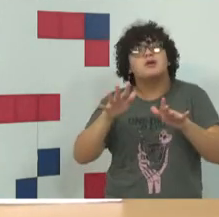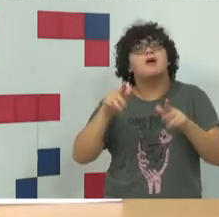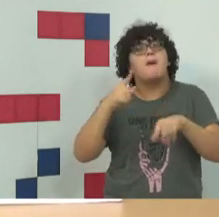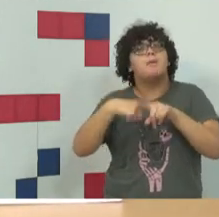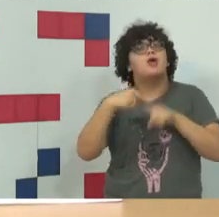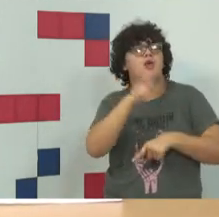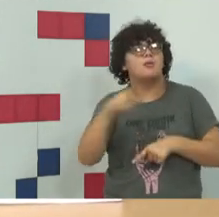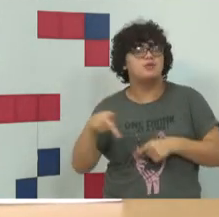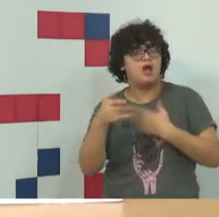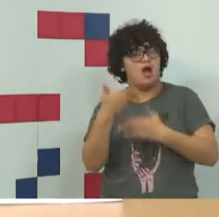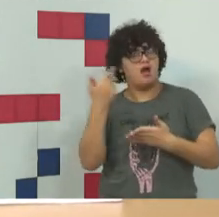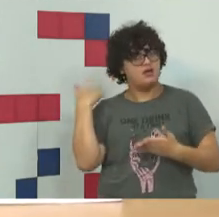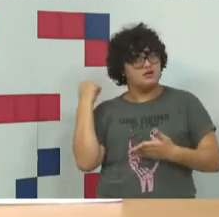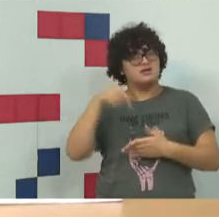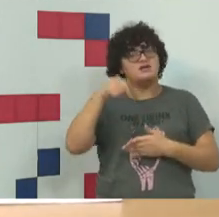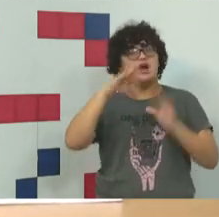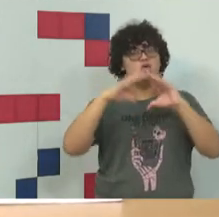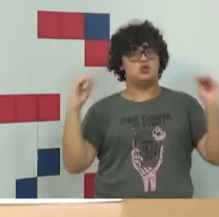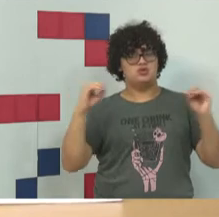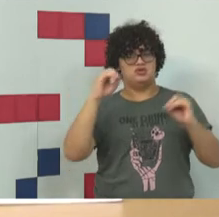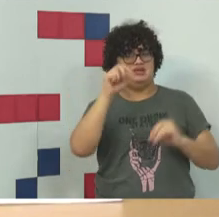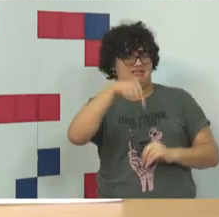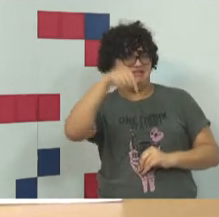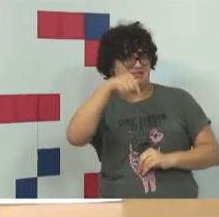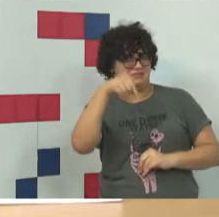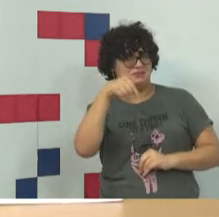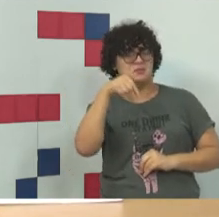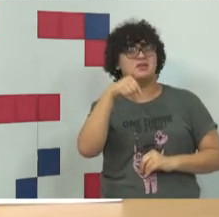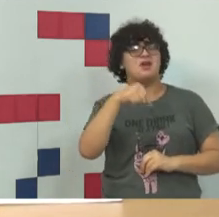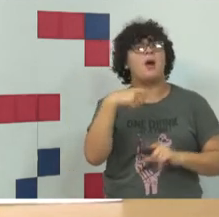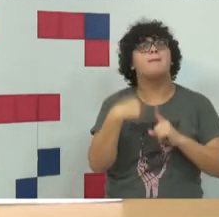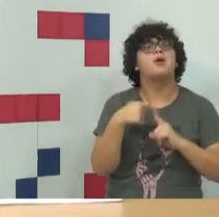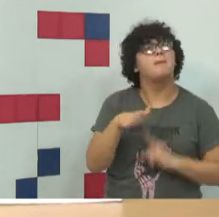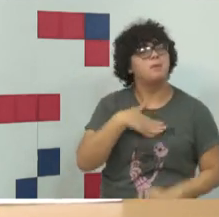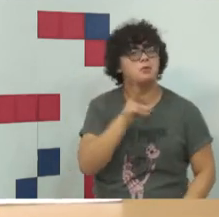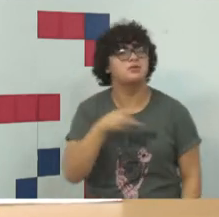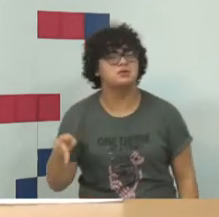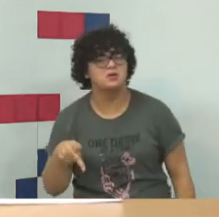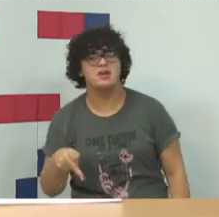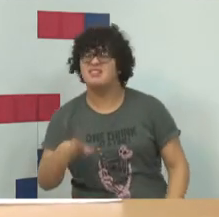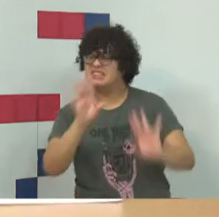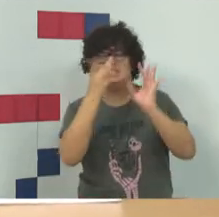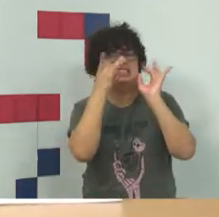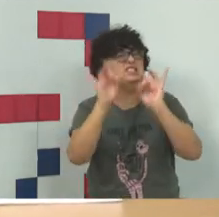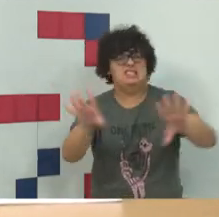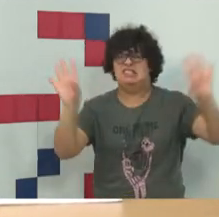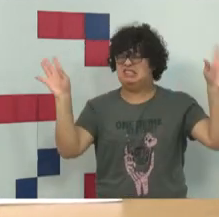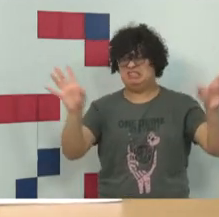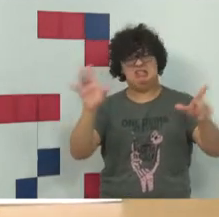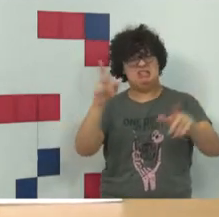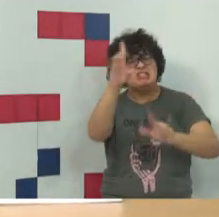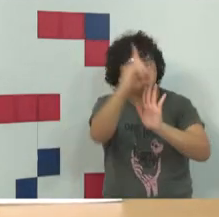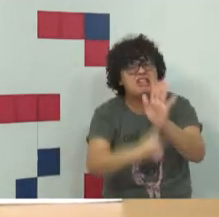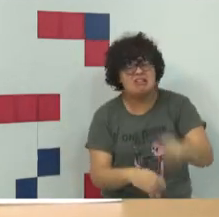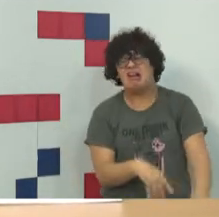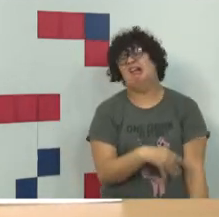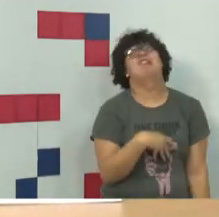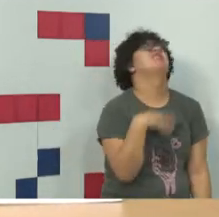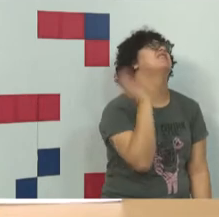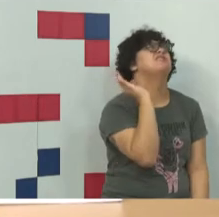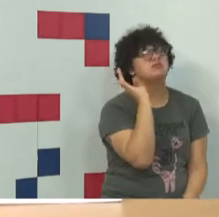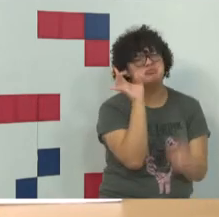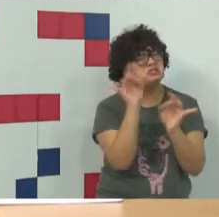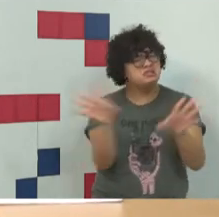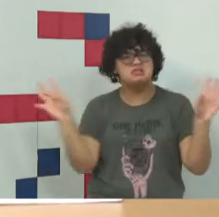acontece isso na Uninove, ainda mais com a direção que vocês têm, é que os meus professores diziam, desista dessa área, você não deve seguir para essa área,